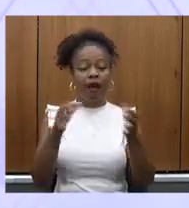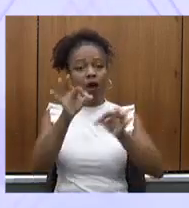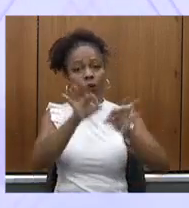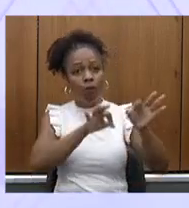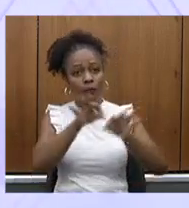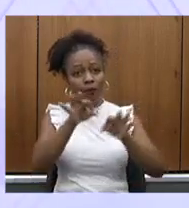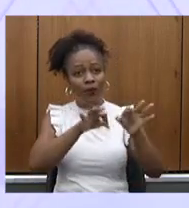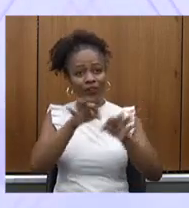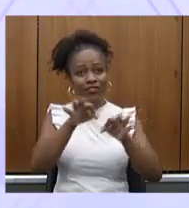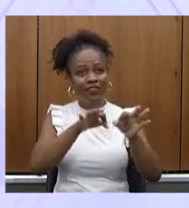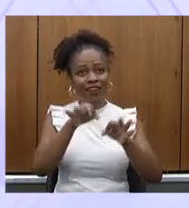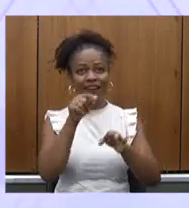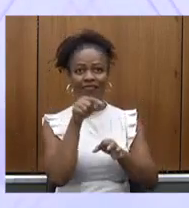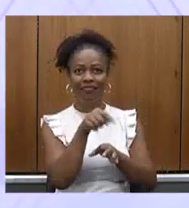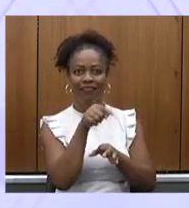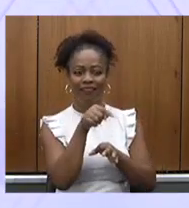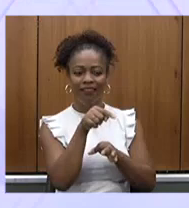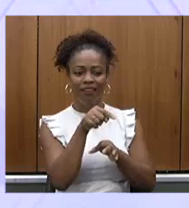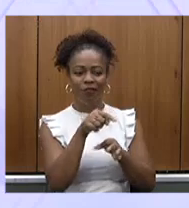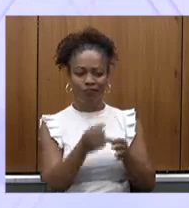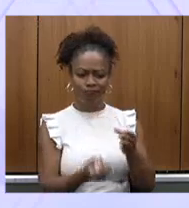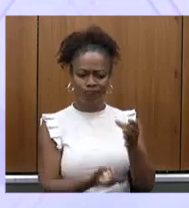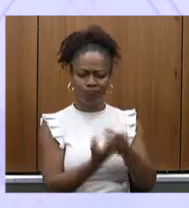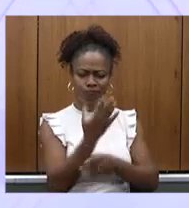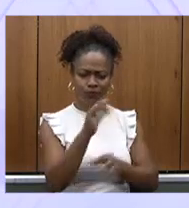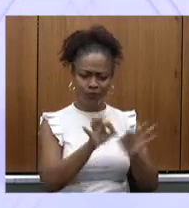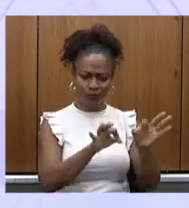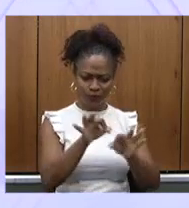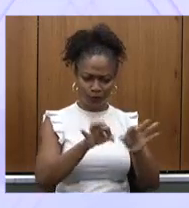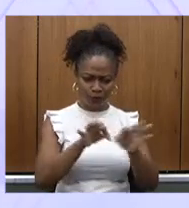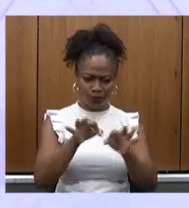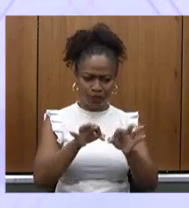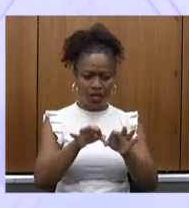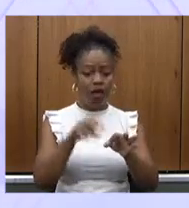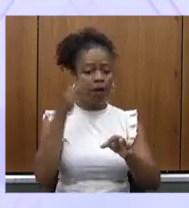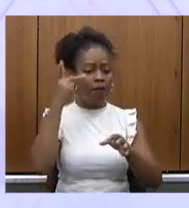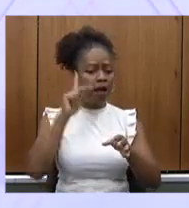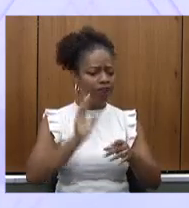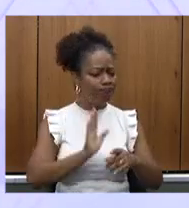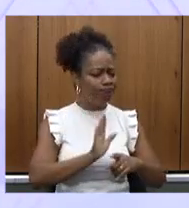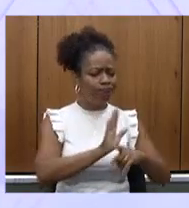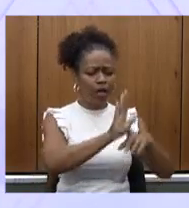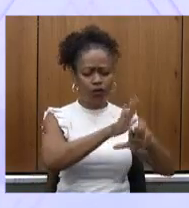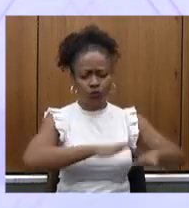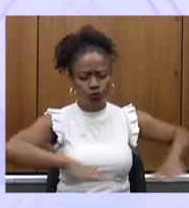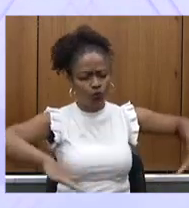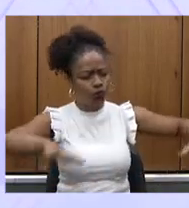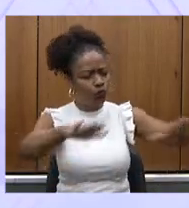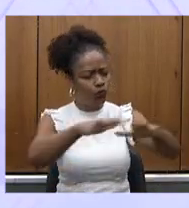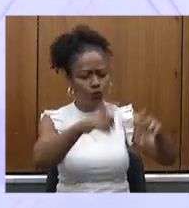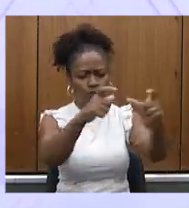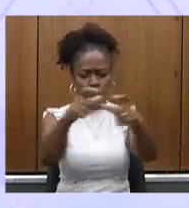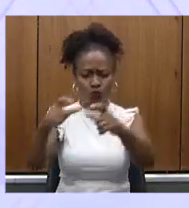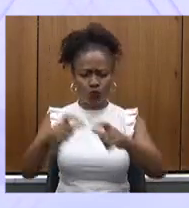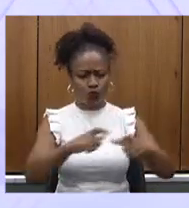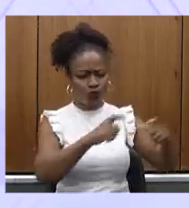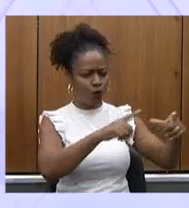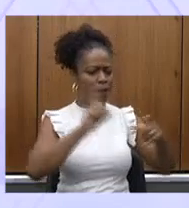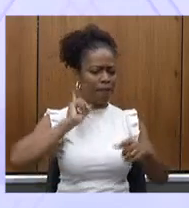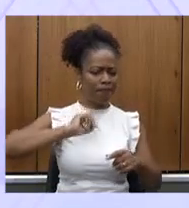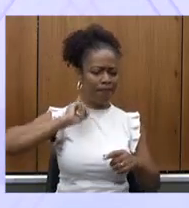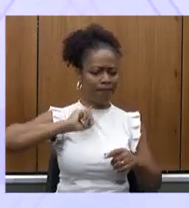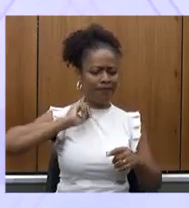foi implementado para a gente regionalizar para todo o território mineiro e ter cobertura de 100